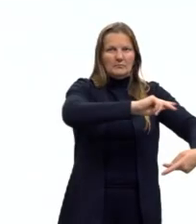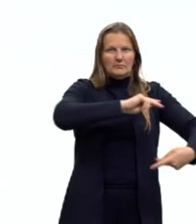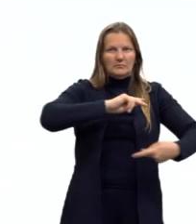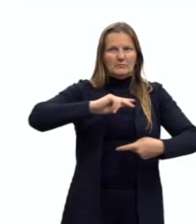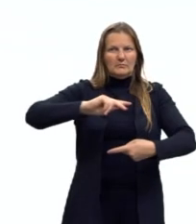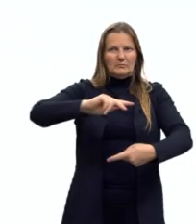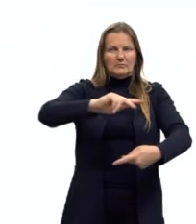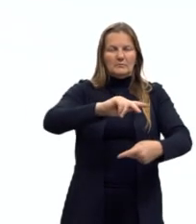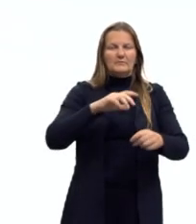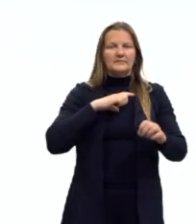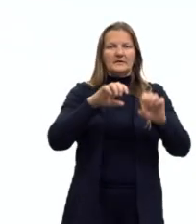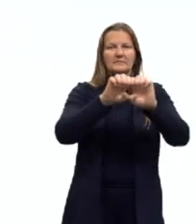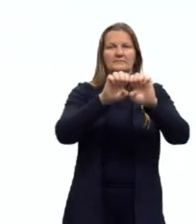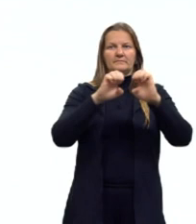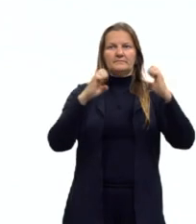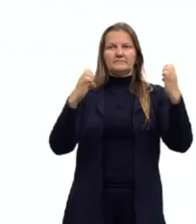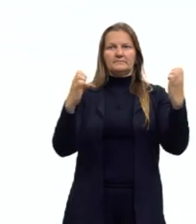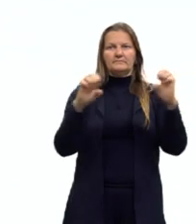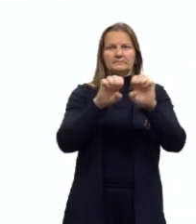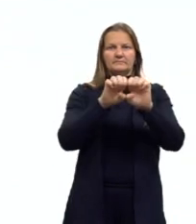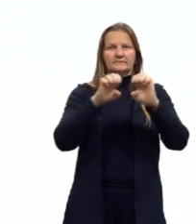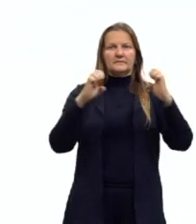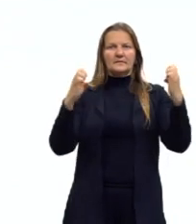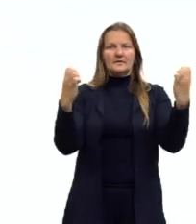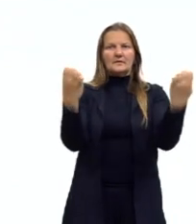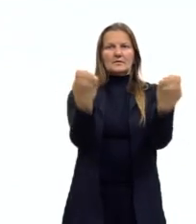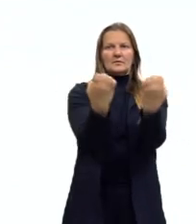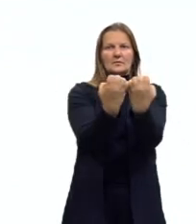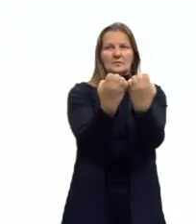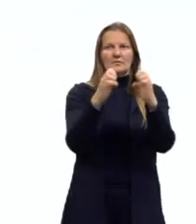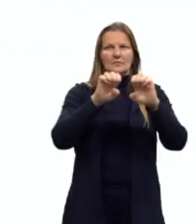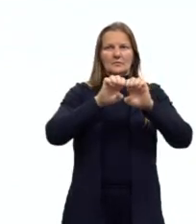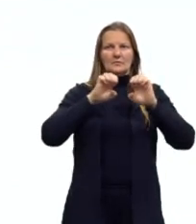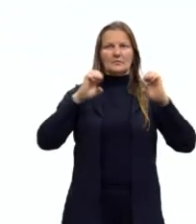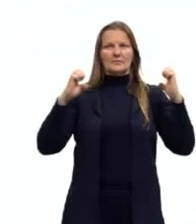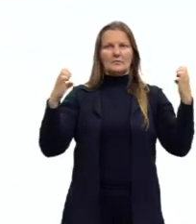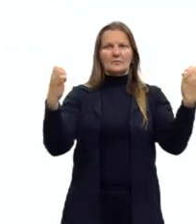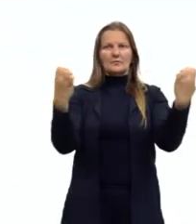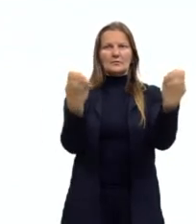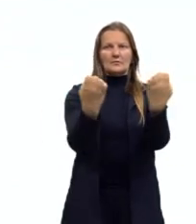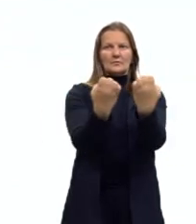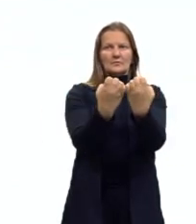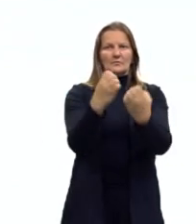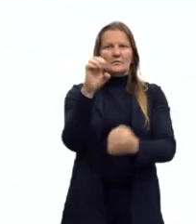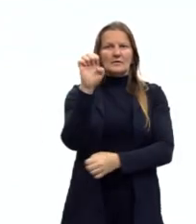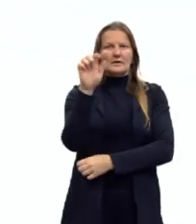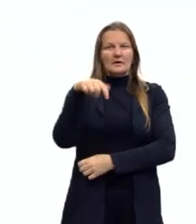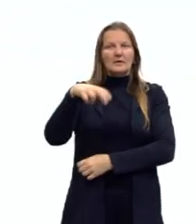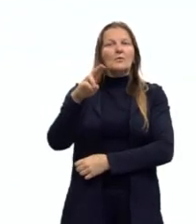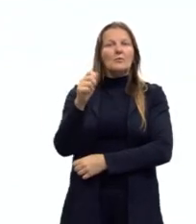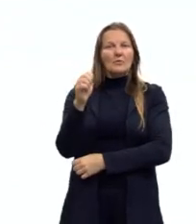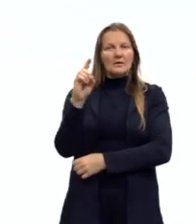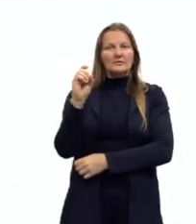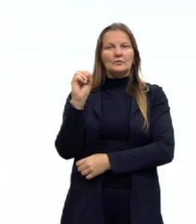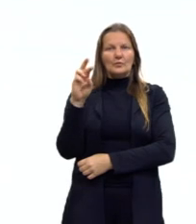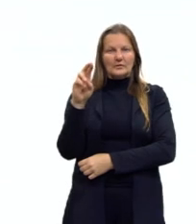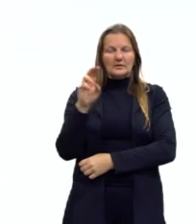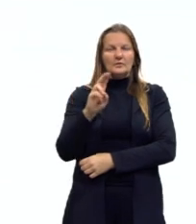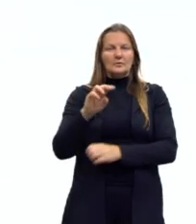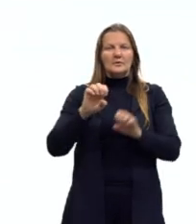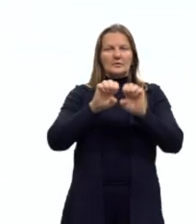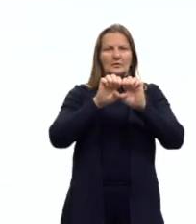o Equador, é a maior circunferência que conseguimos interceptar a esfera por um plano horizontal.